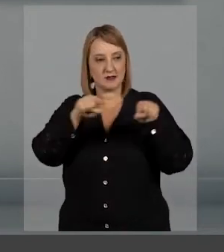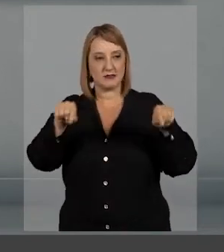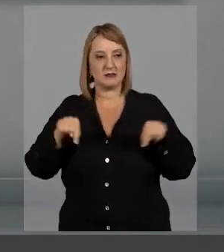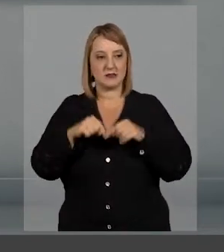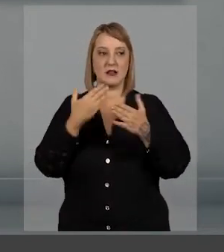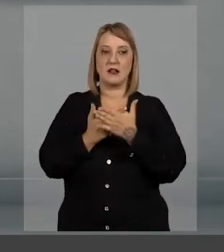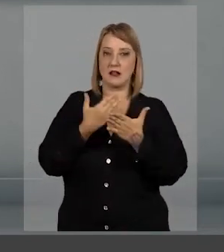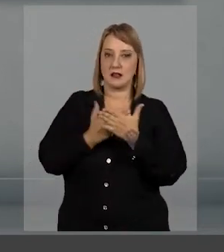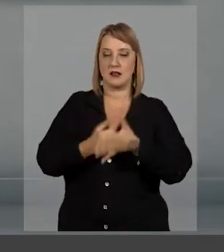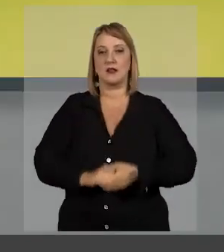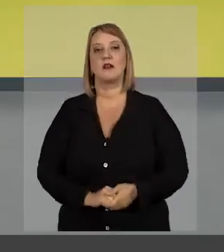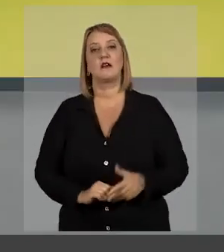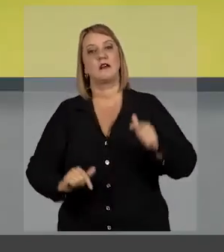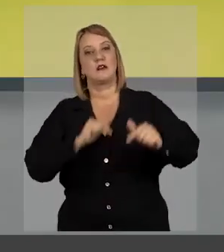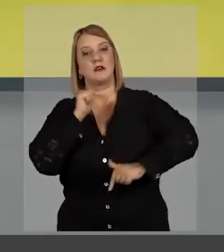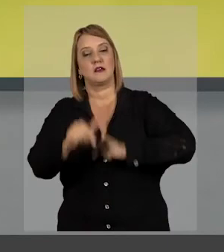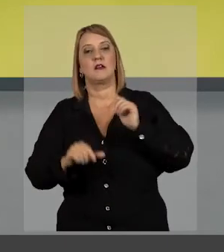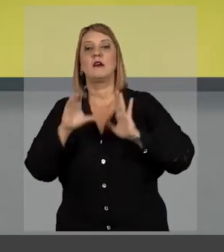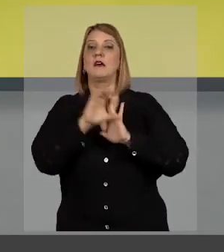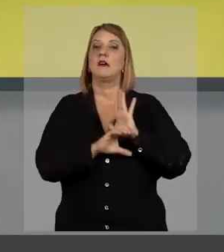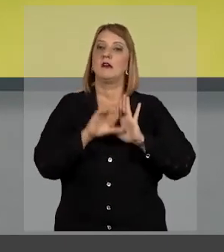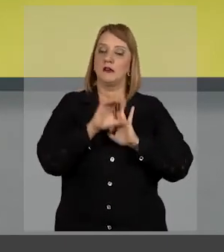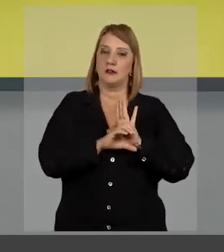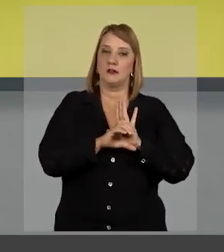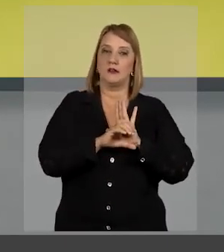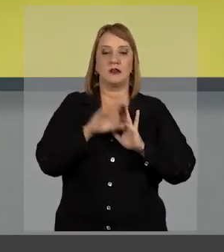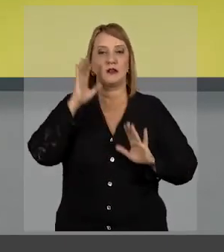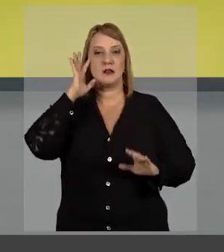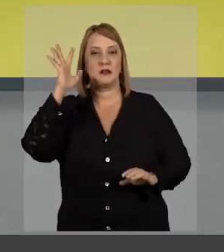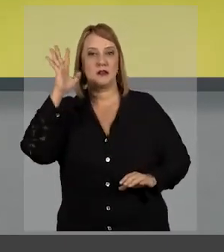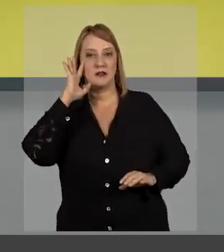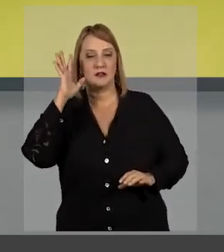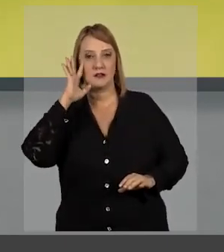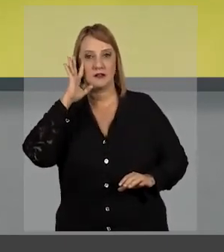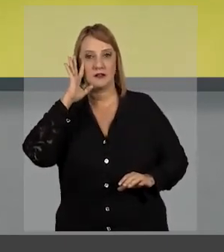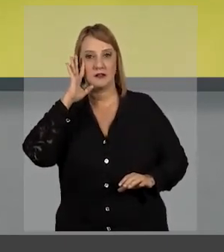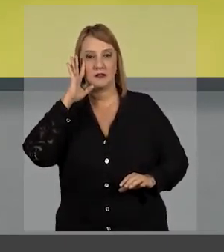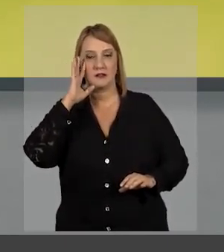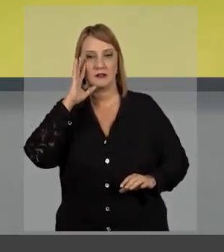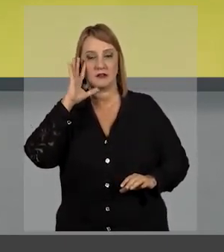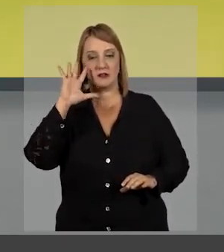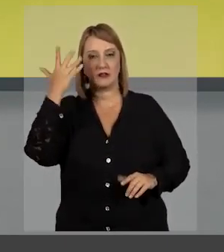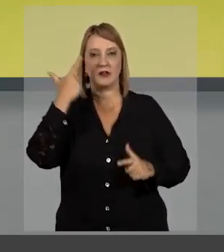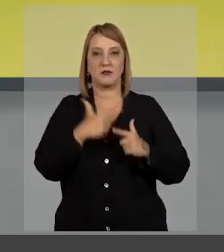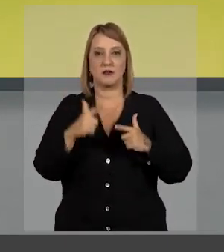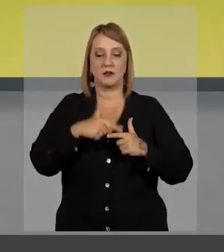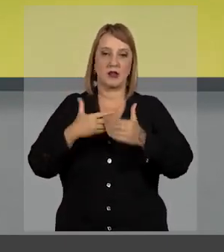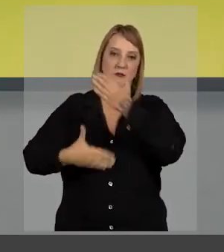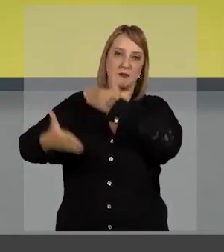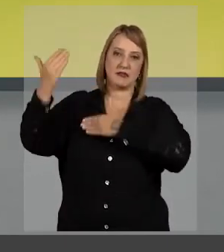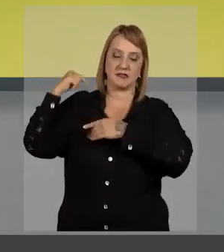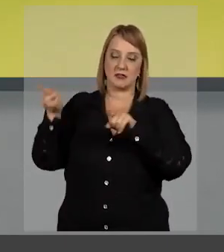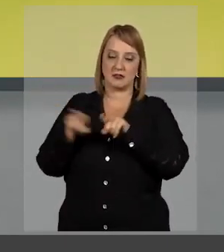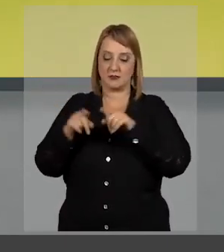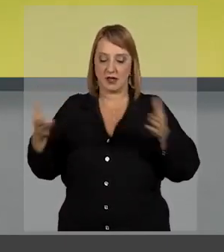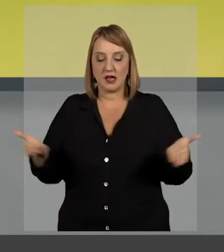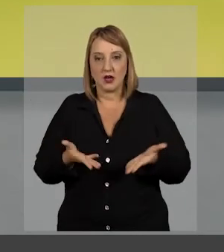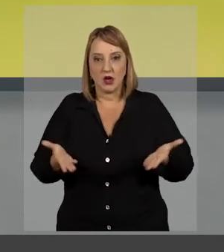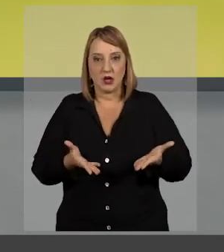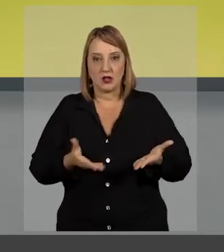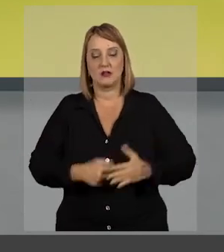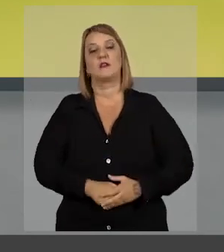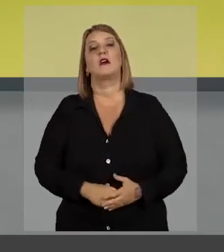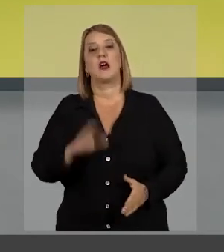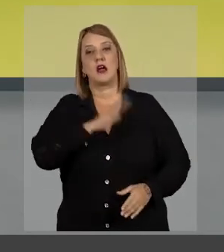aprendizagem em sala de aula. Ao trabalhar com conceitos, reflexão e problematização do passado e do